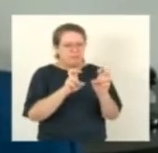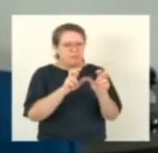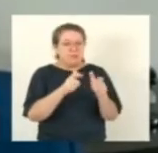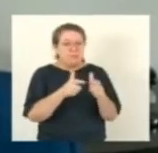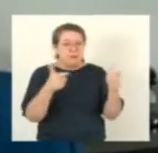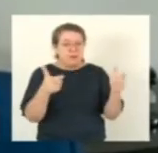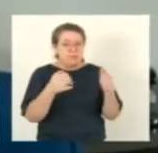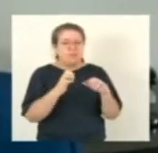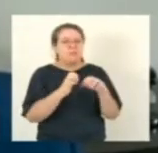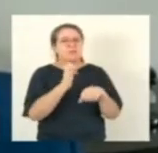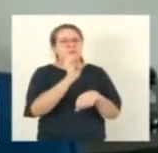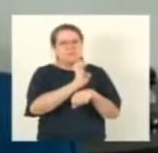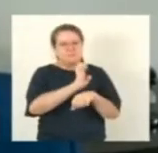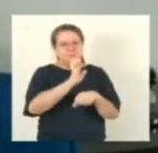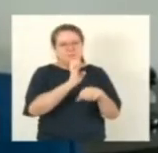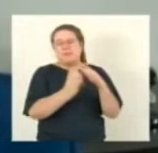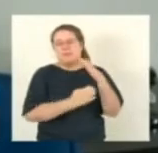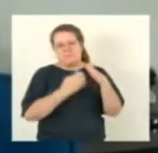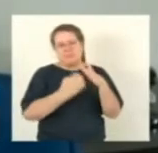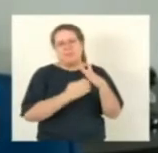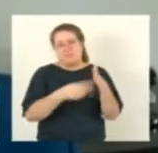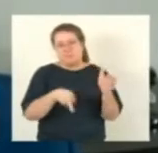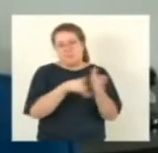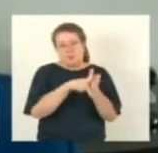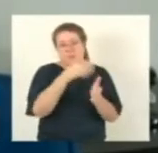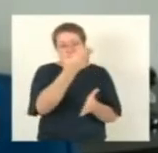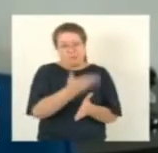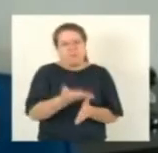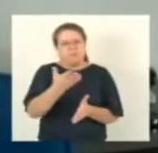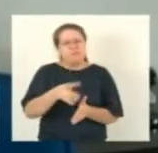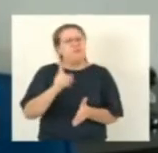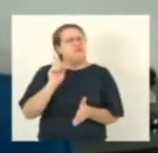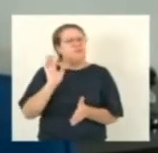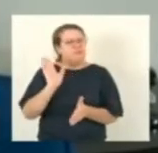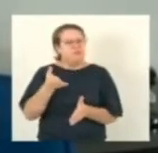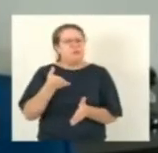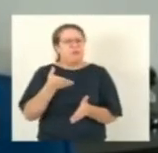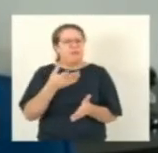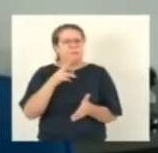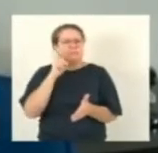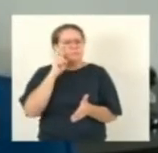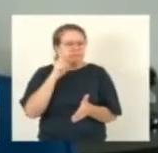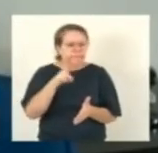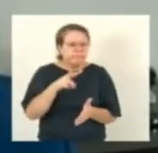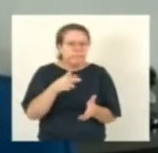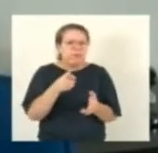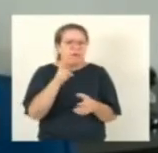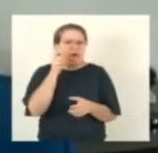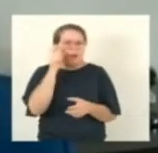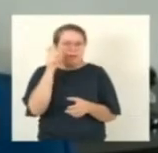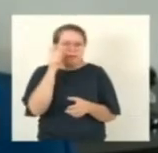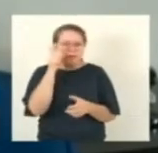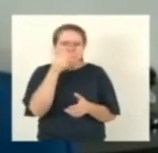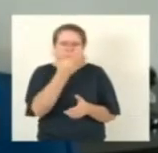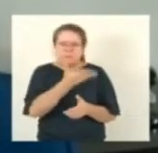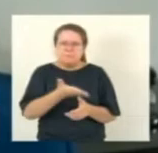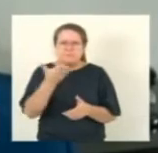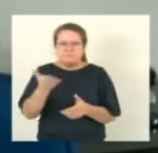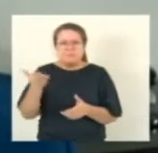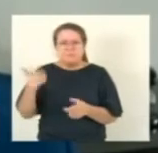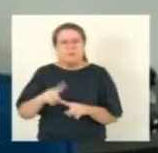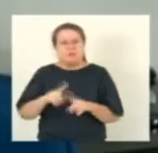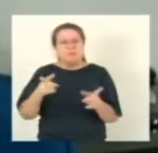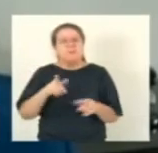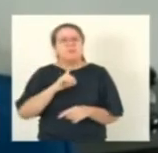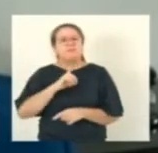empresas já cumpre essa exigência de indicar o destino das corridas mas